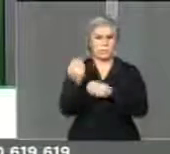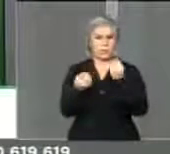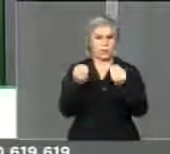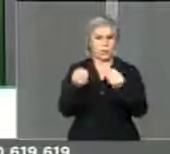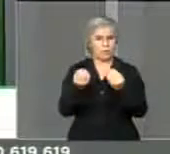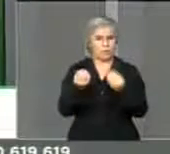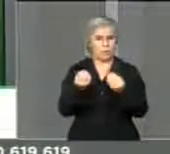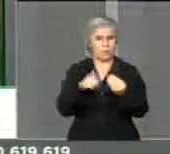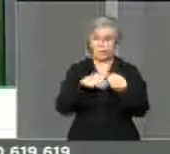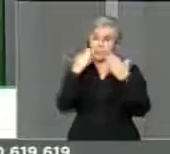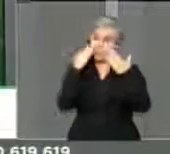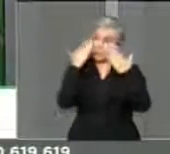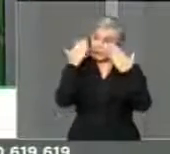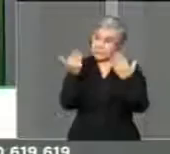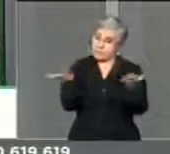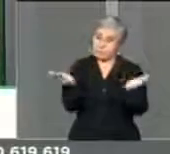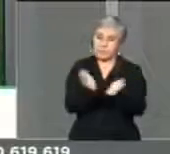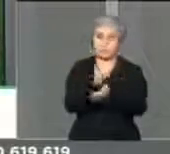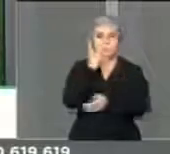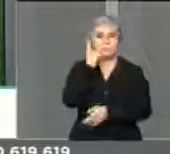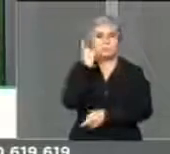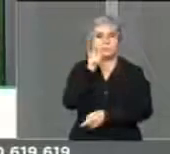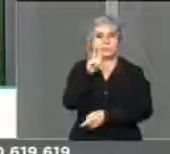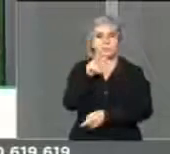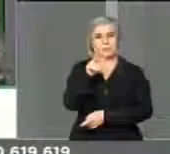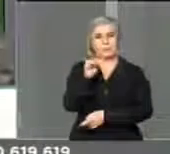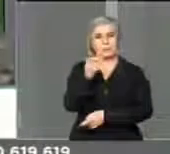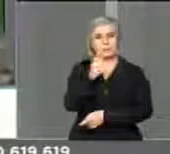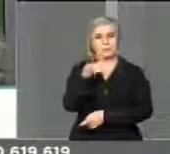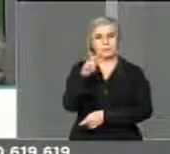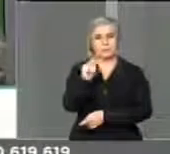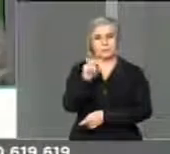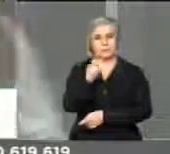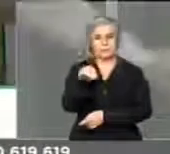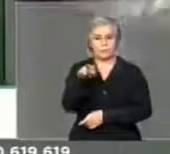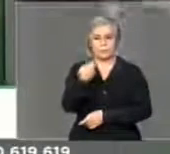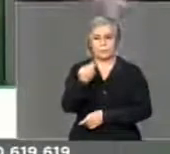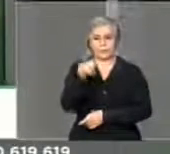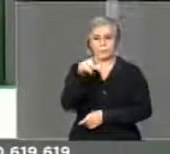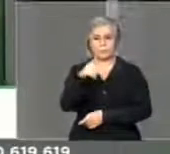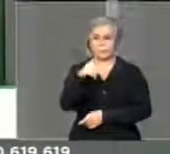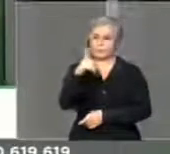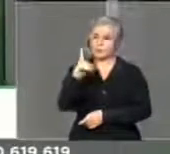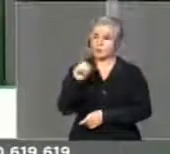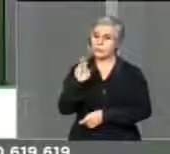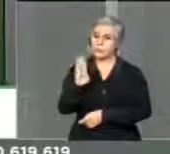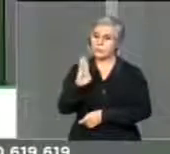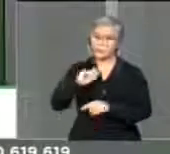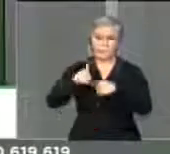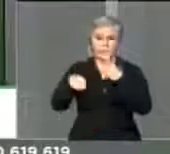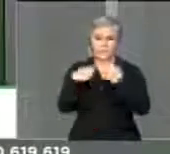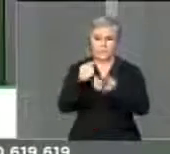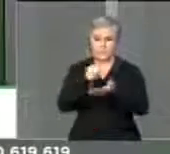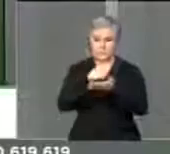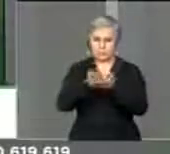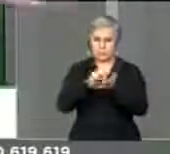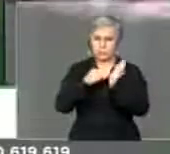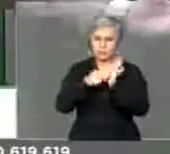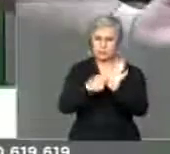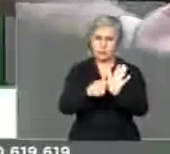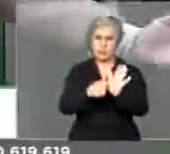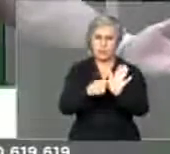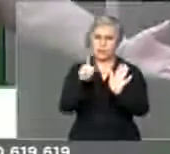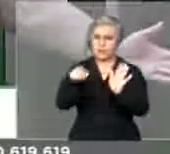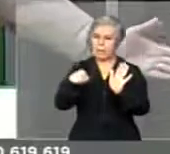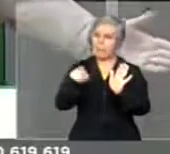apresentada lamentavelmente pela deputada Luciana Santos, do PCdoB, e depois, protocolizada, dizendo, são